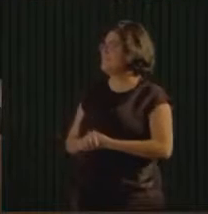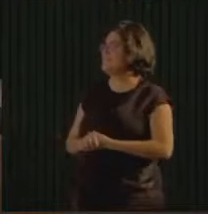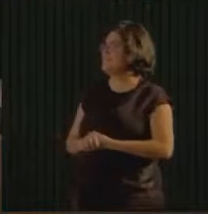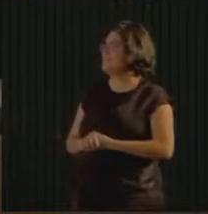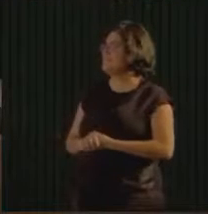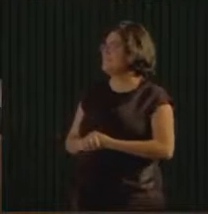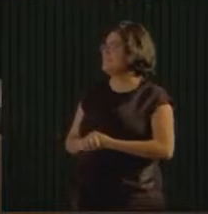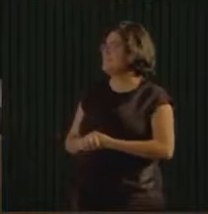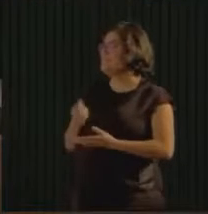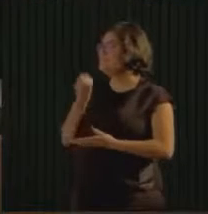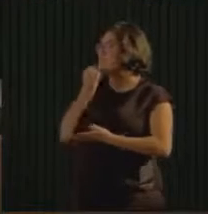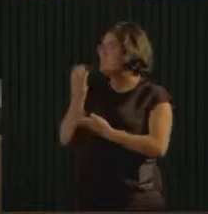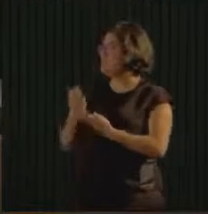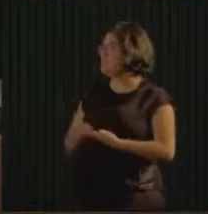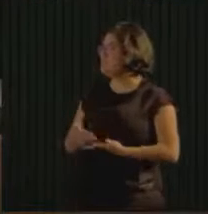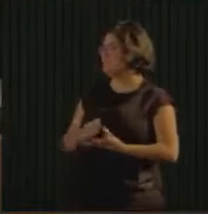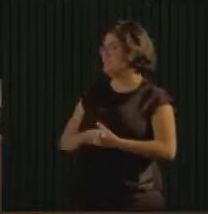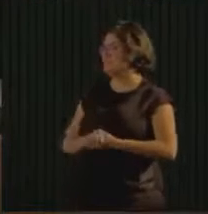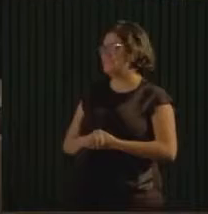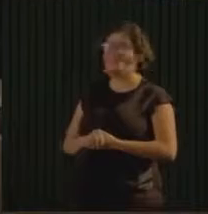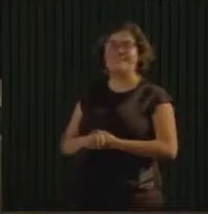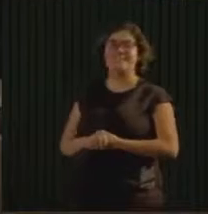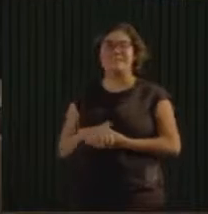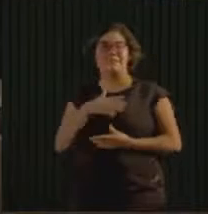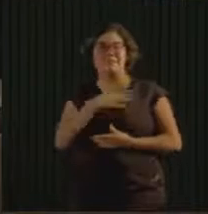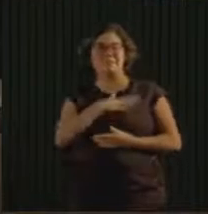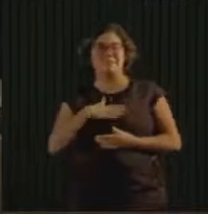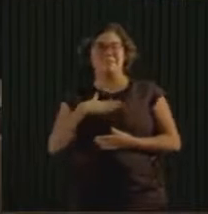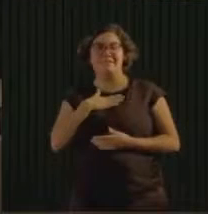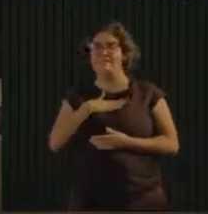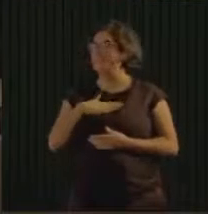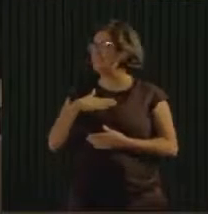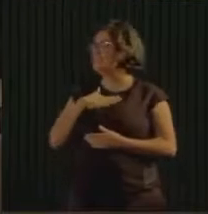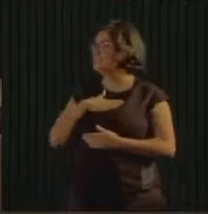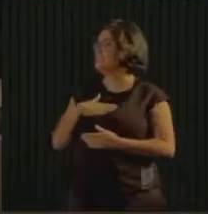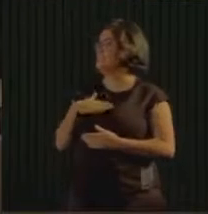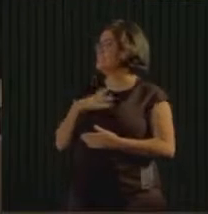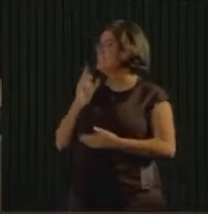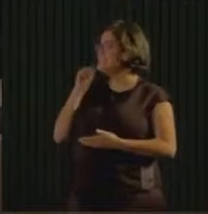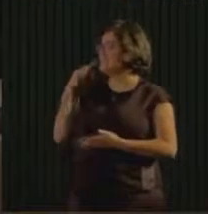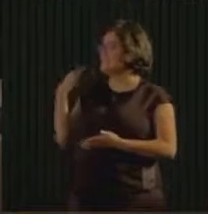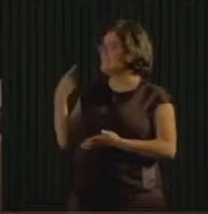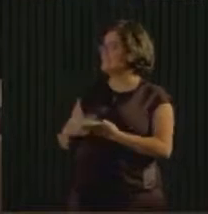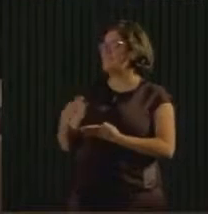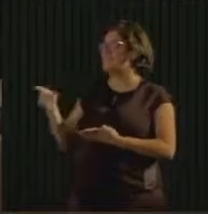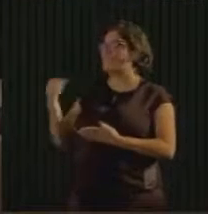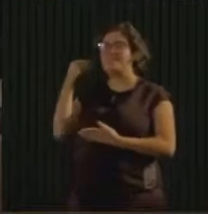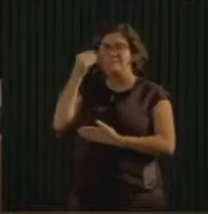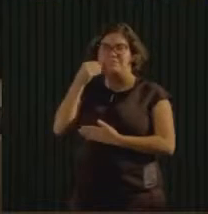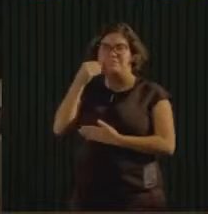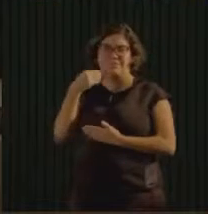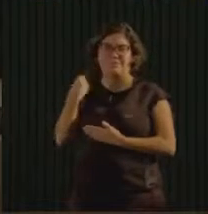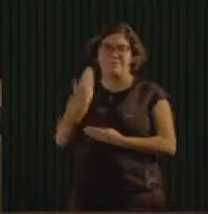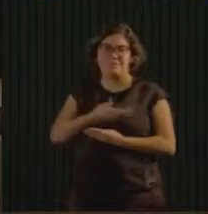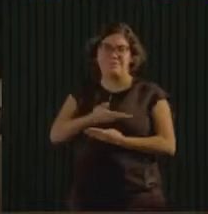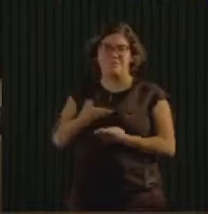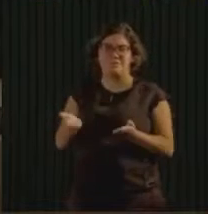Bem-vindo Bernardo, um prazer contar com uma pessoa, com a sua experiência aqui com a gente.